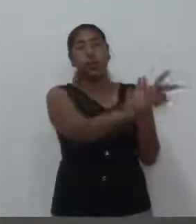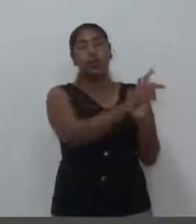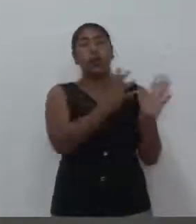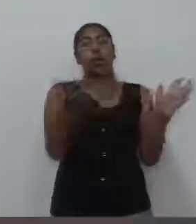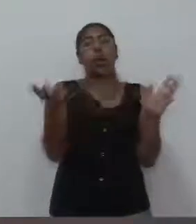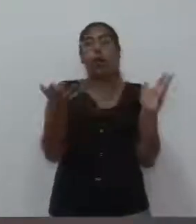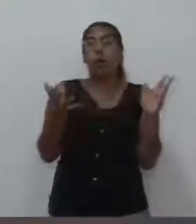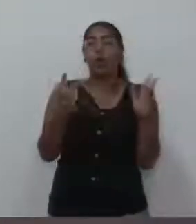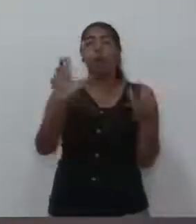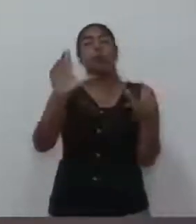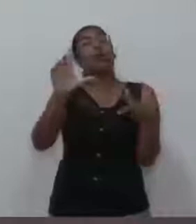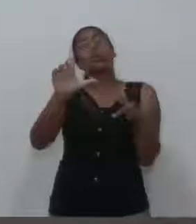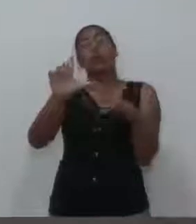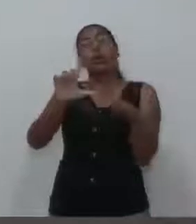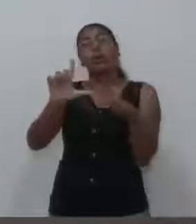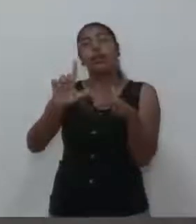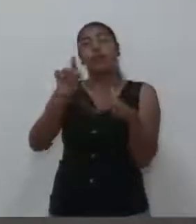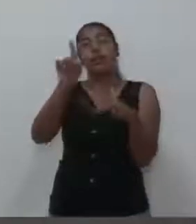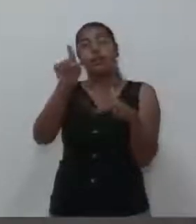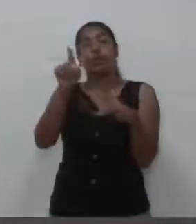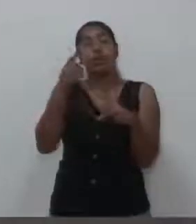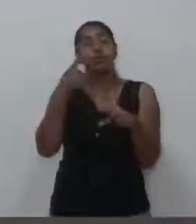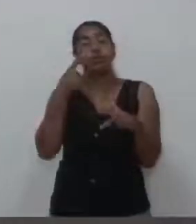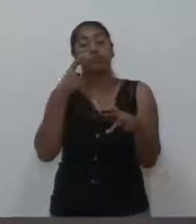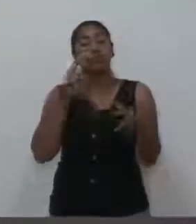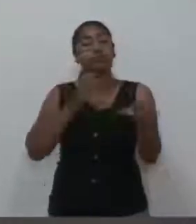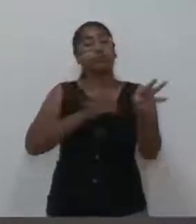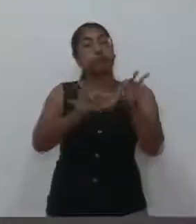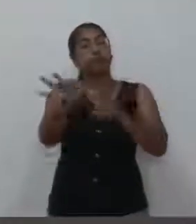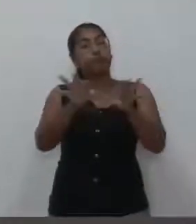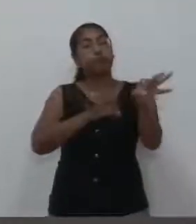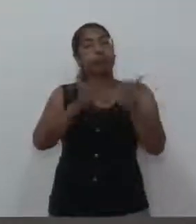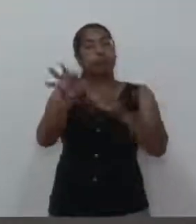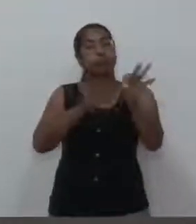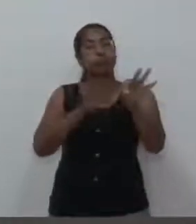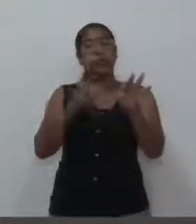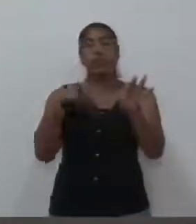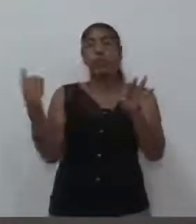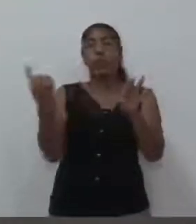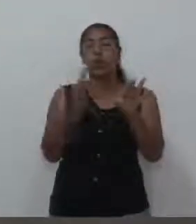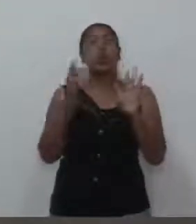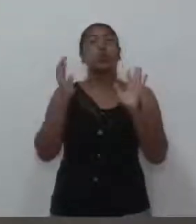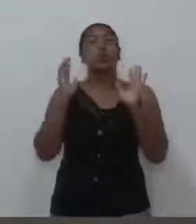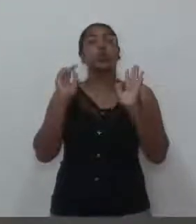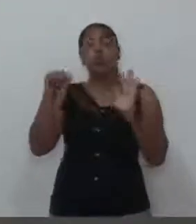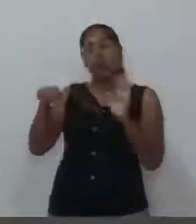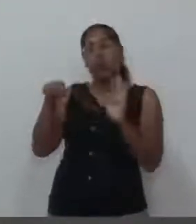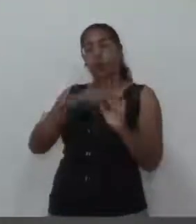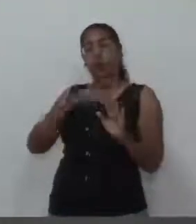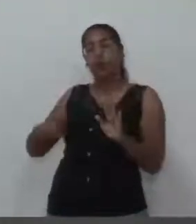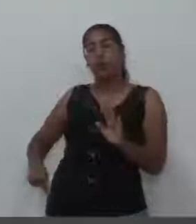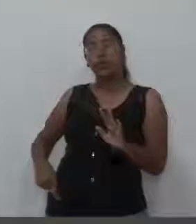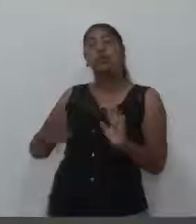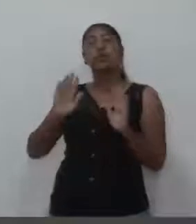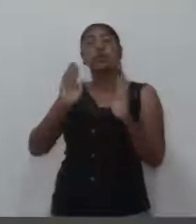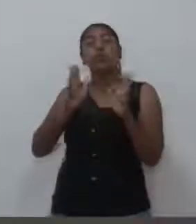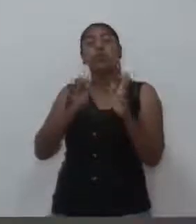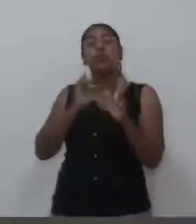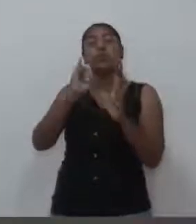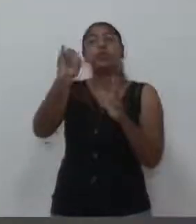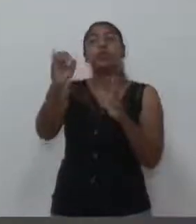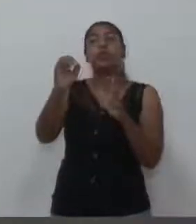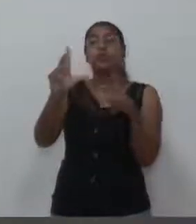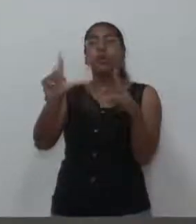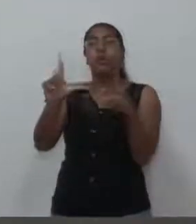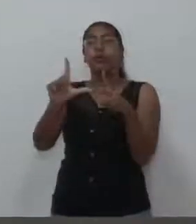tomar as providências cabíveis, que, como já disse o senhor presidente, serão tomadas. E, de fato, o preocupante é essa questão do